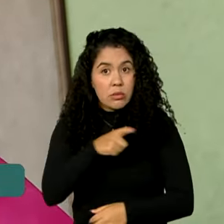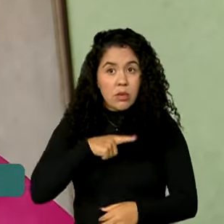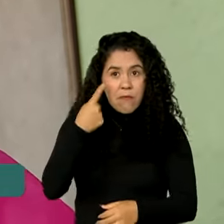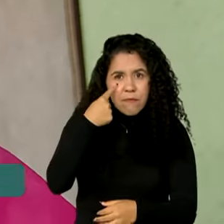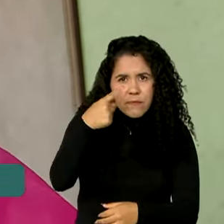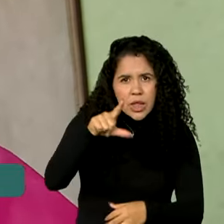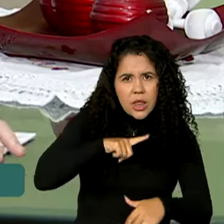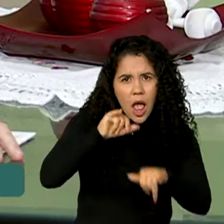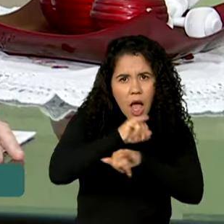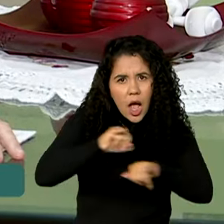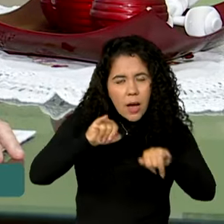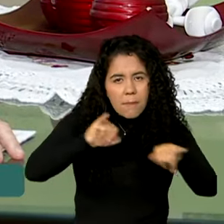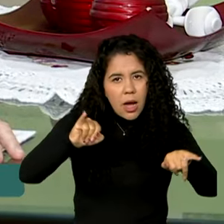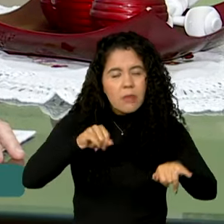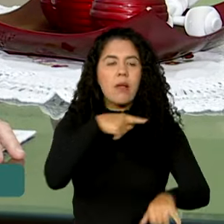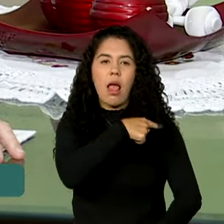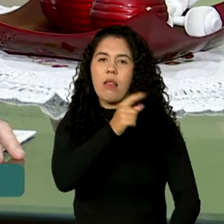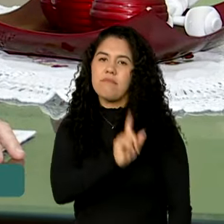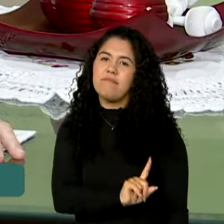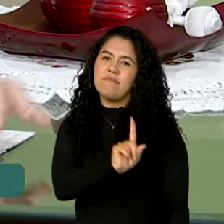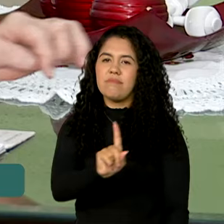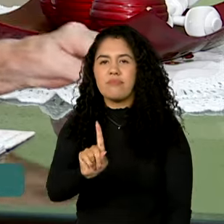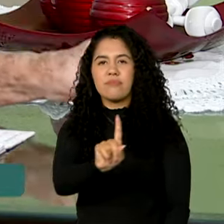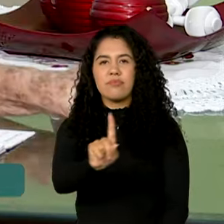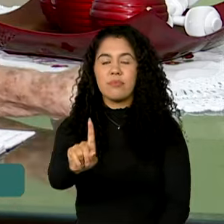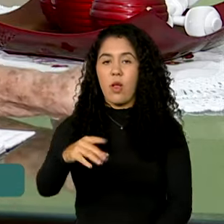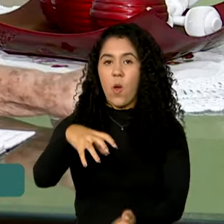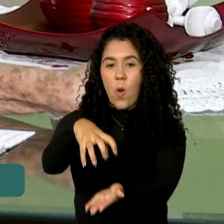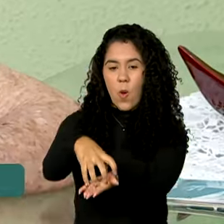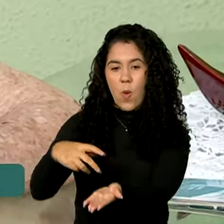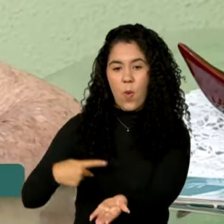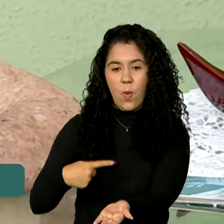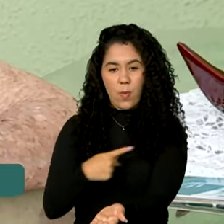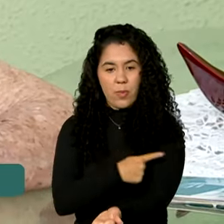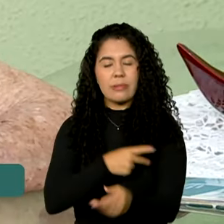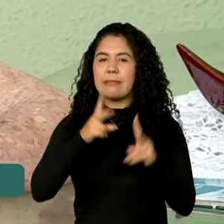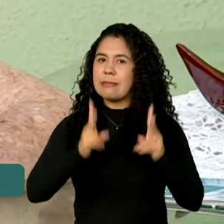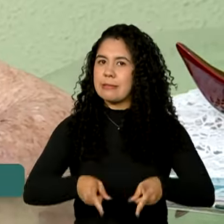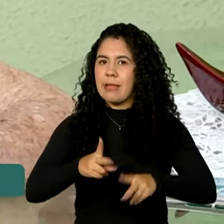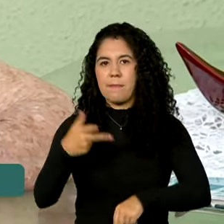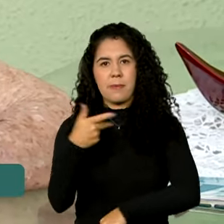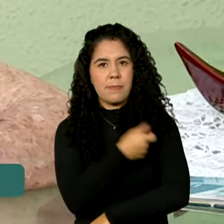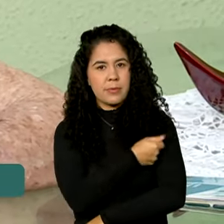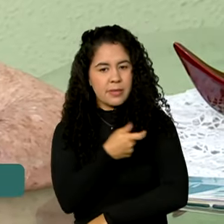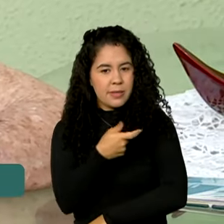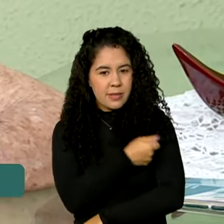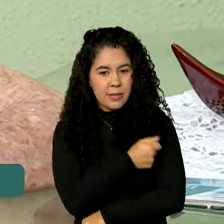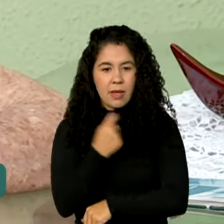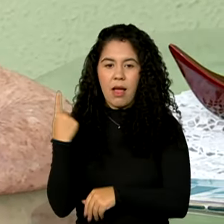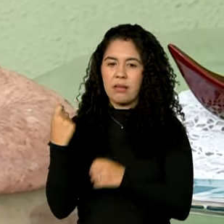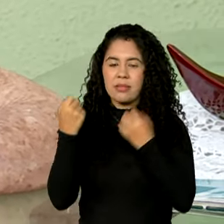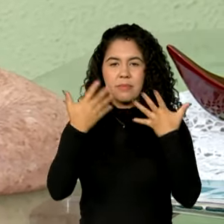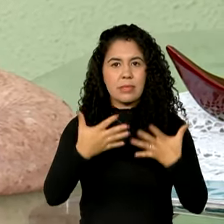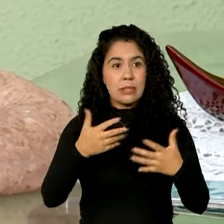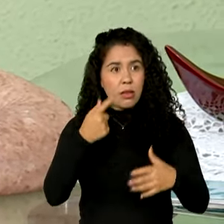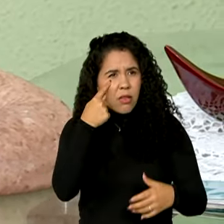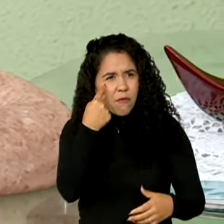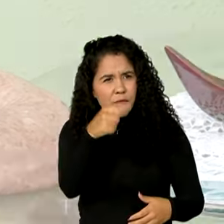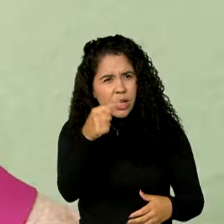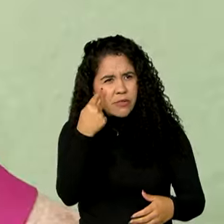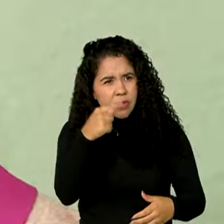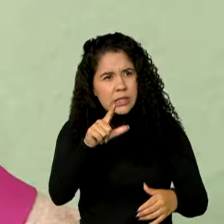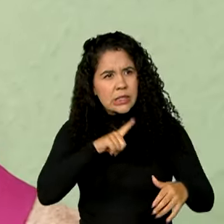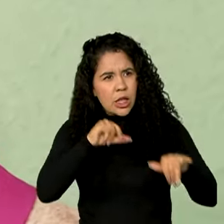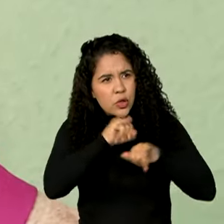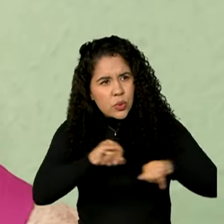vacinação, vai a pé ao posto, mas não deixa de se imunizar. Quando tem a propaganda das vacinas, eu vou tomar, todo ano, todo